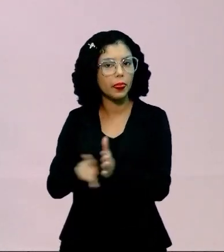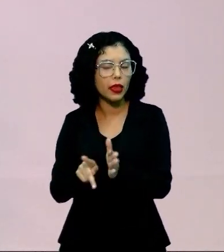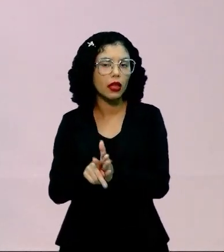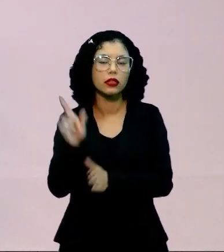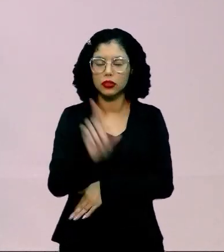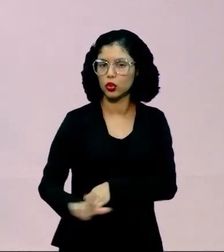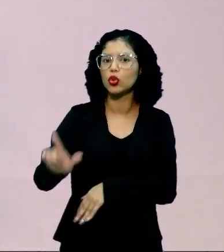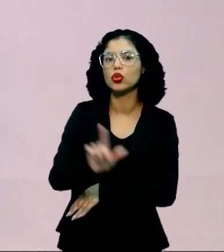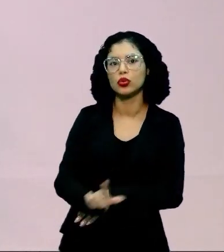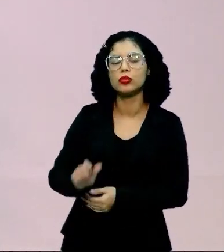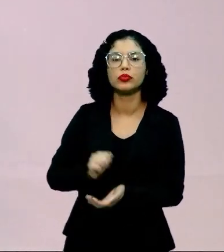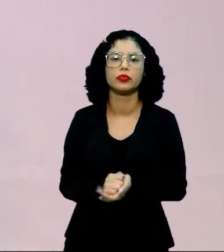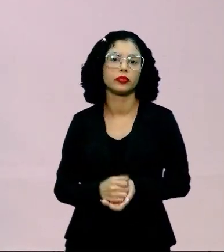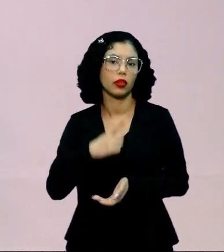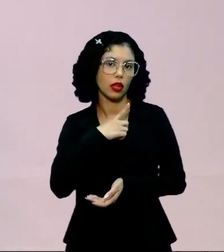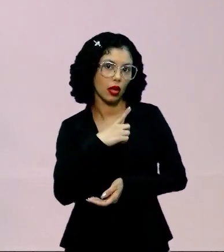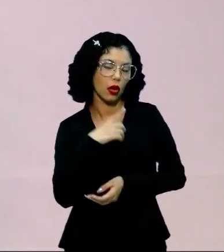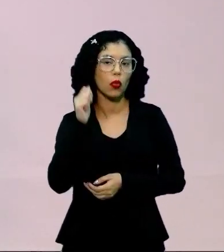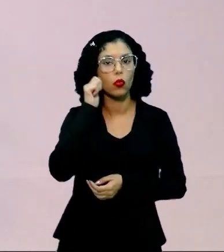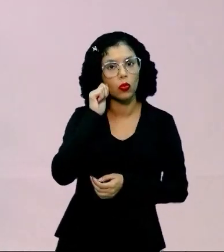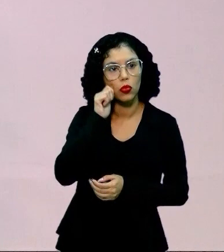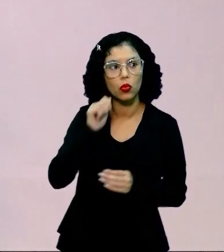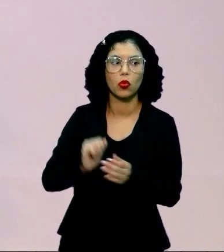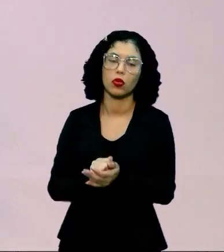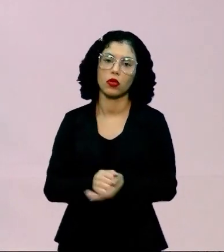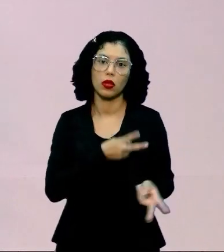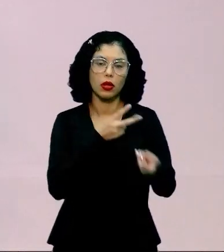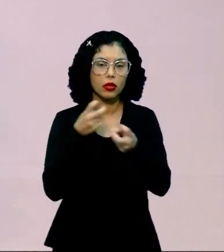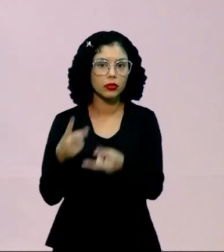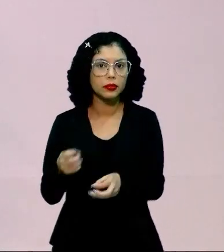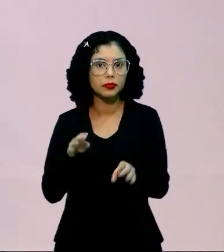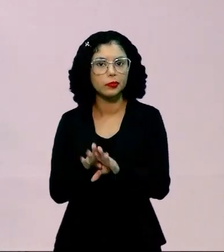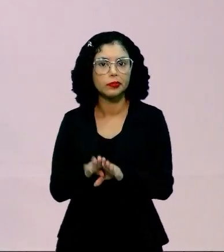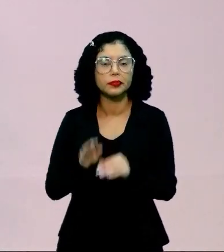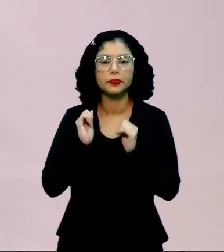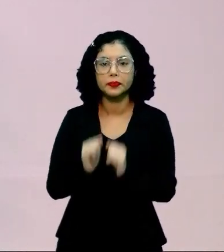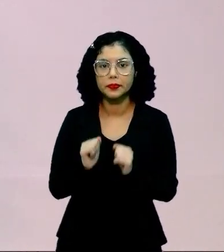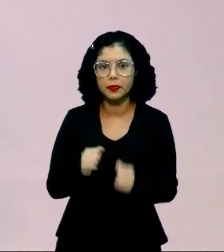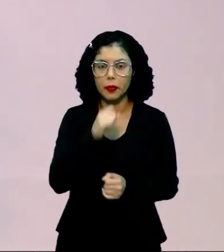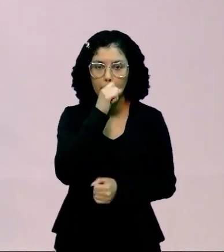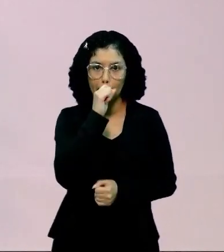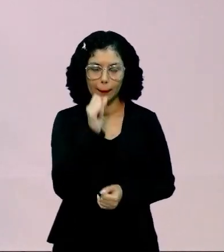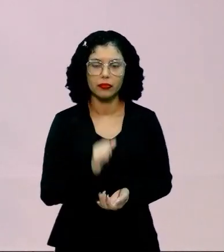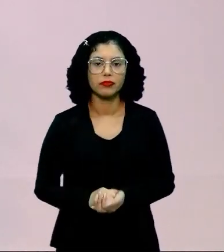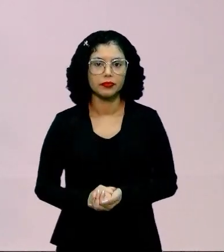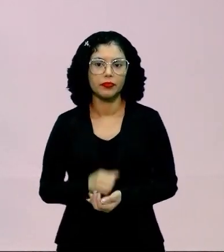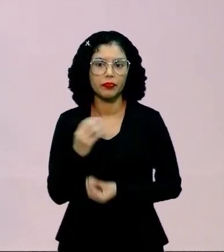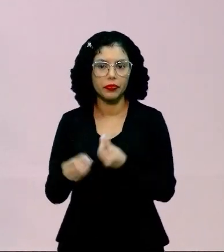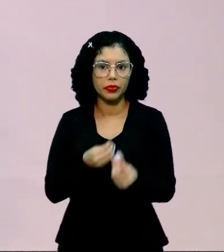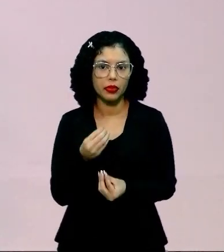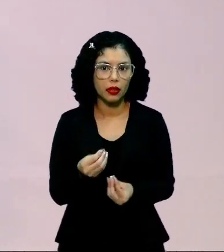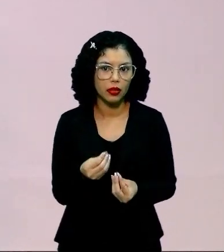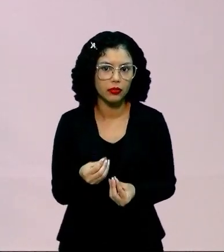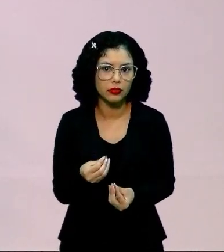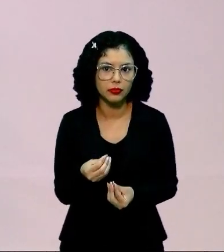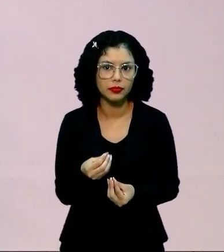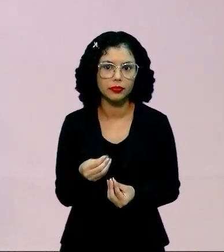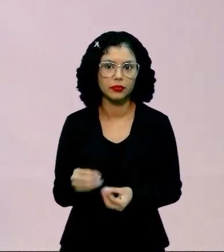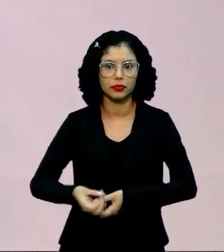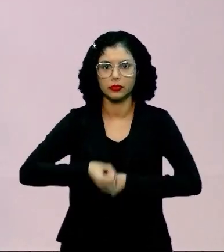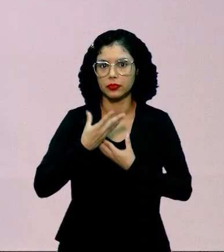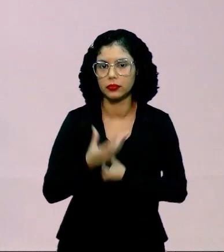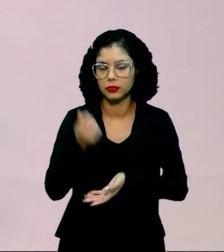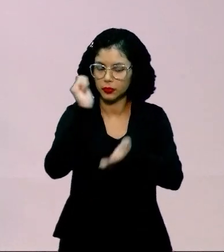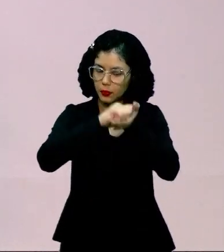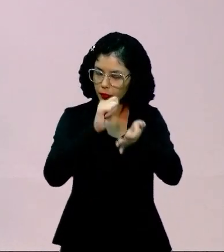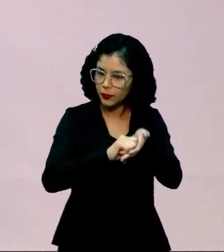nossa literatura. Ele é um autor tão interessante que vocês podem encontrar ele como sendo um poeta,